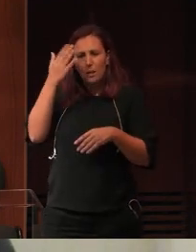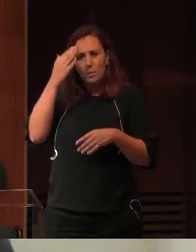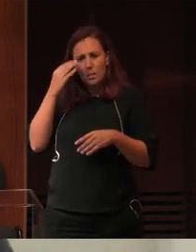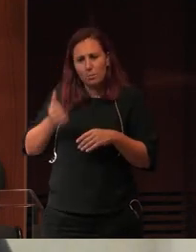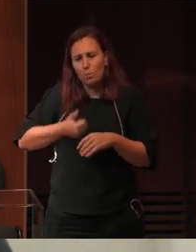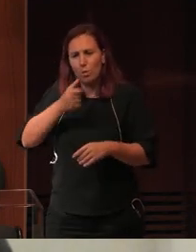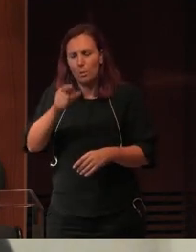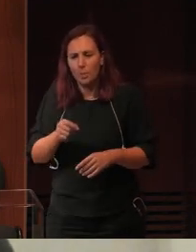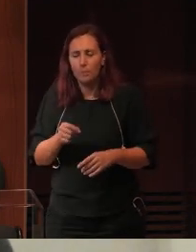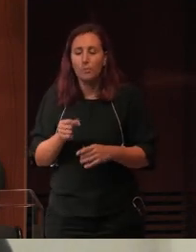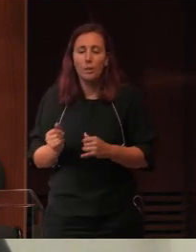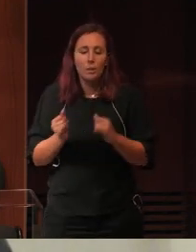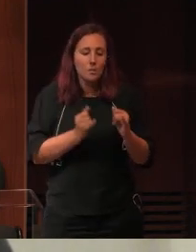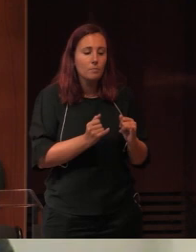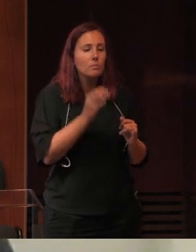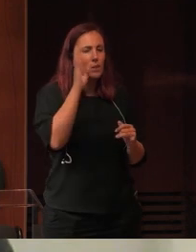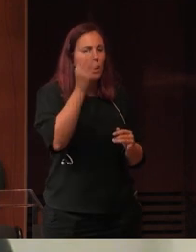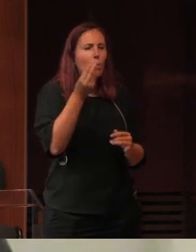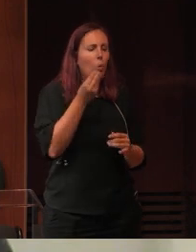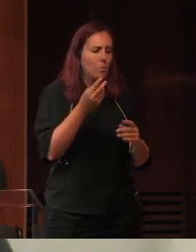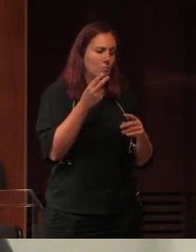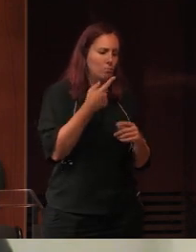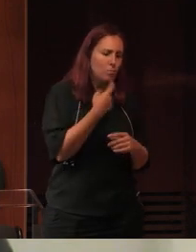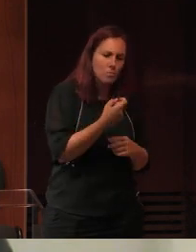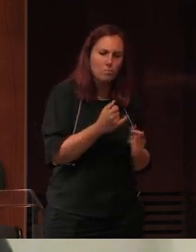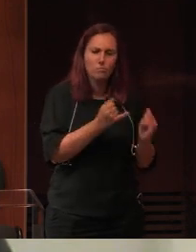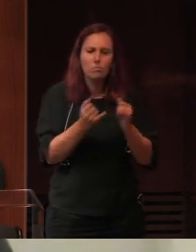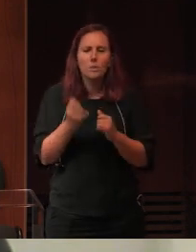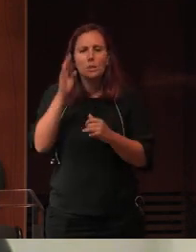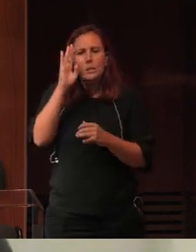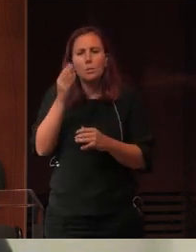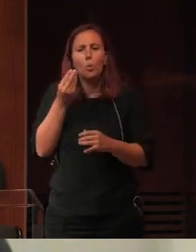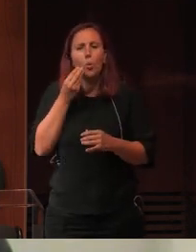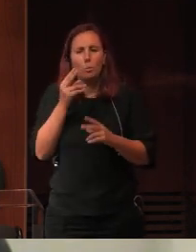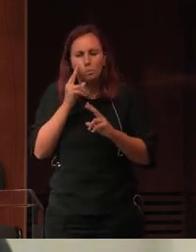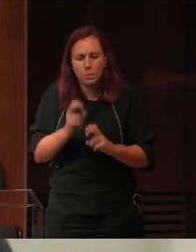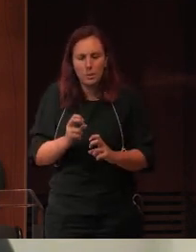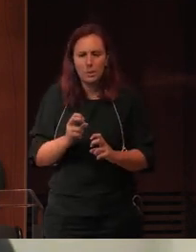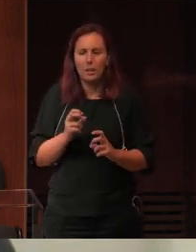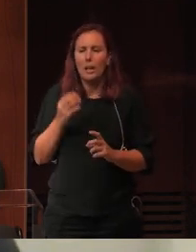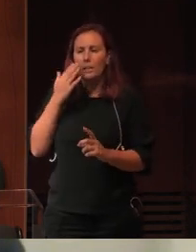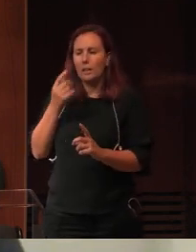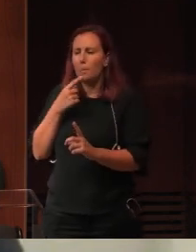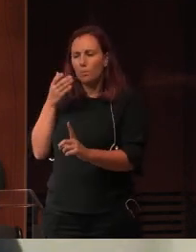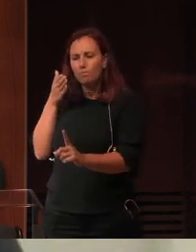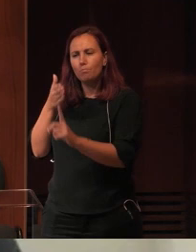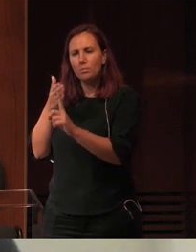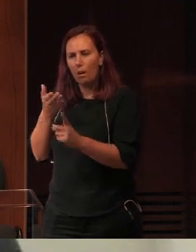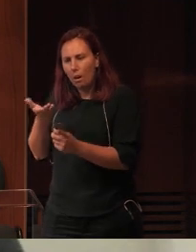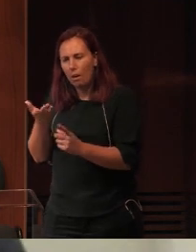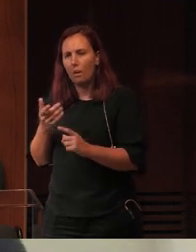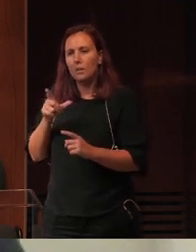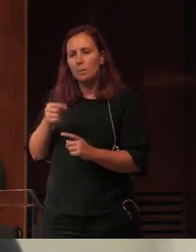saber perguntar, saber pesquisar, saber fazer as perguntas certas e a nossa